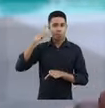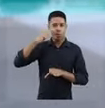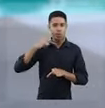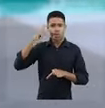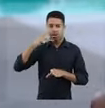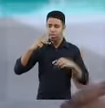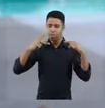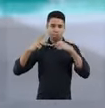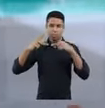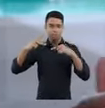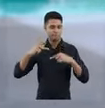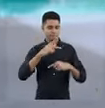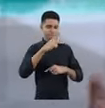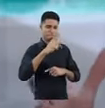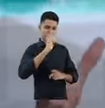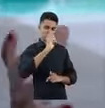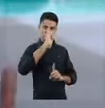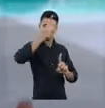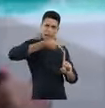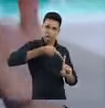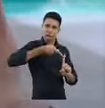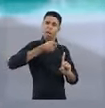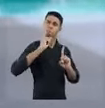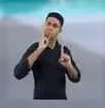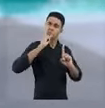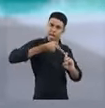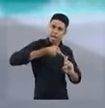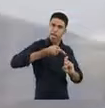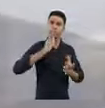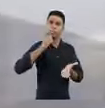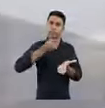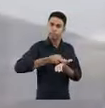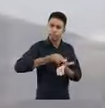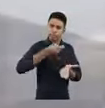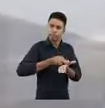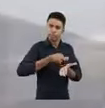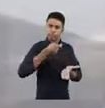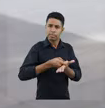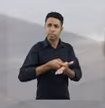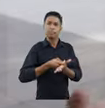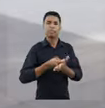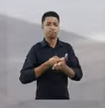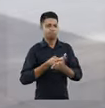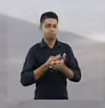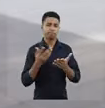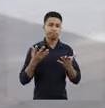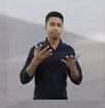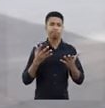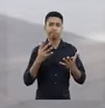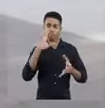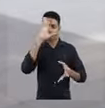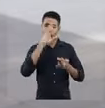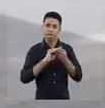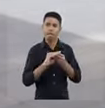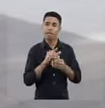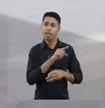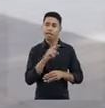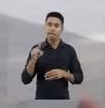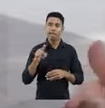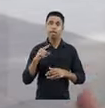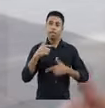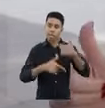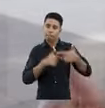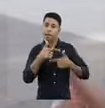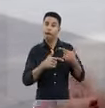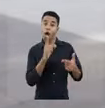do empresário como se fosse a orientação certa para aquela votação Exigindo ou ameaçando de forma direta ou indireta a